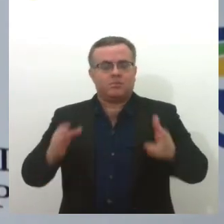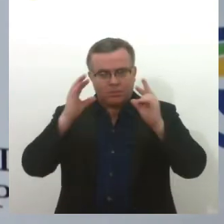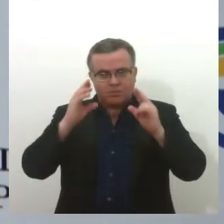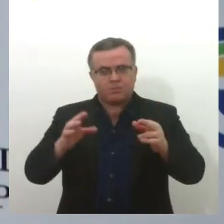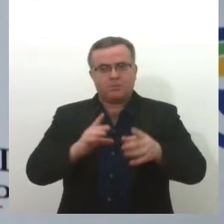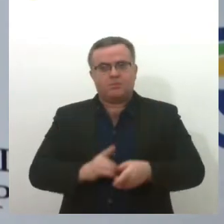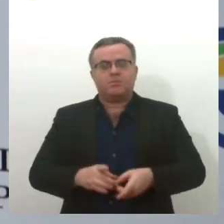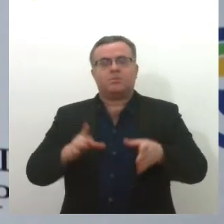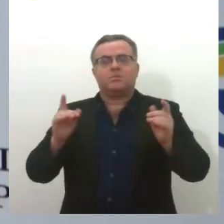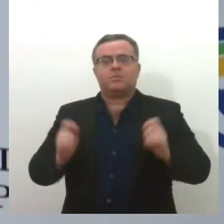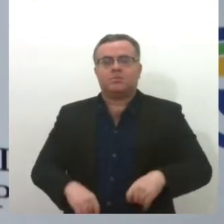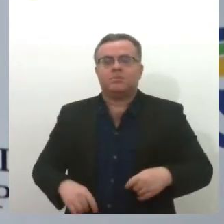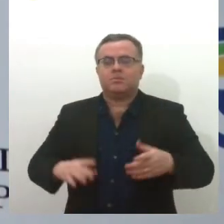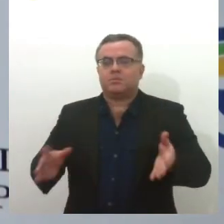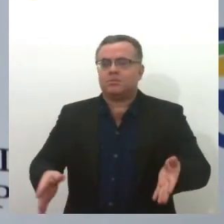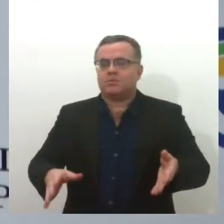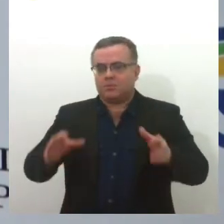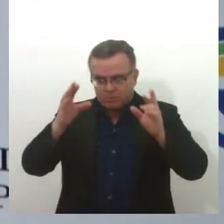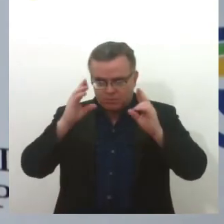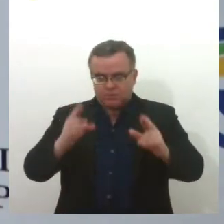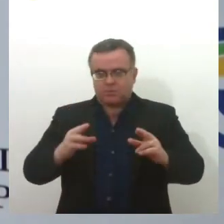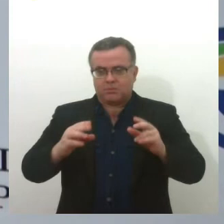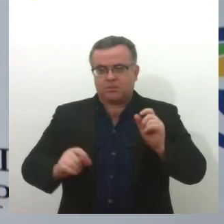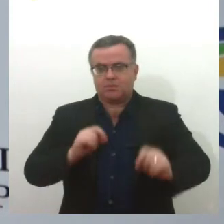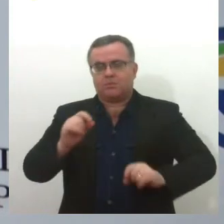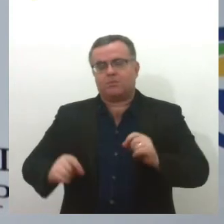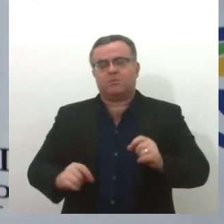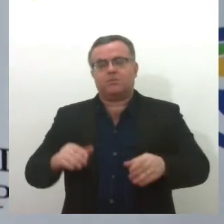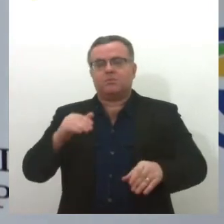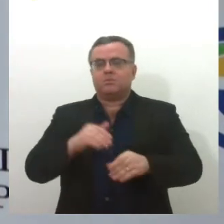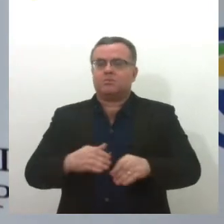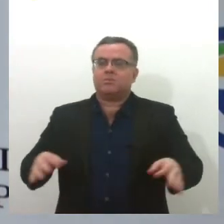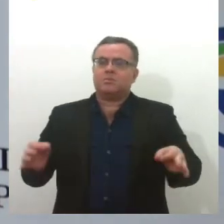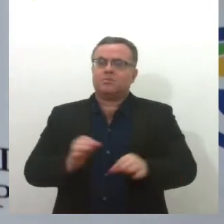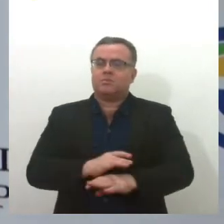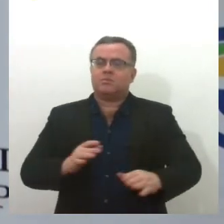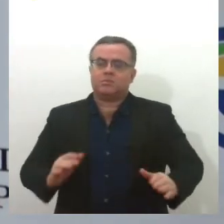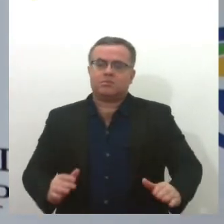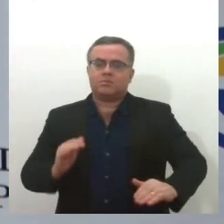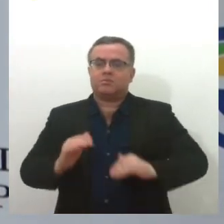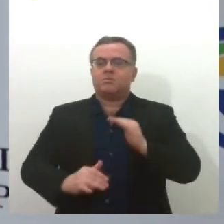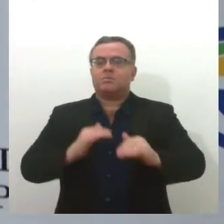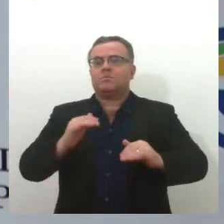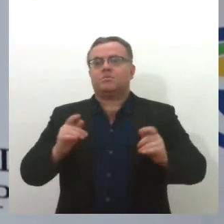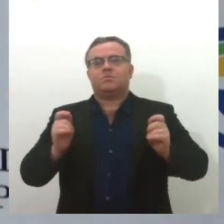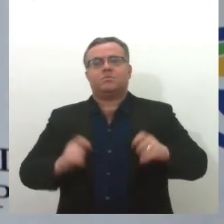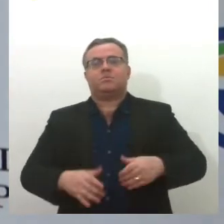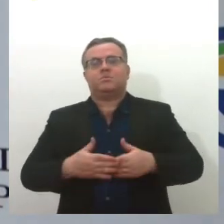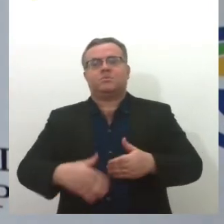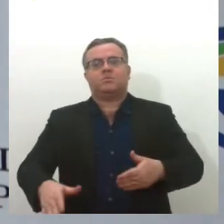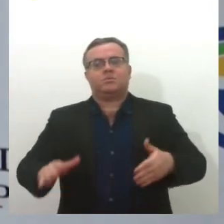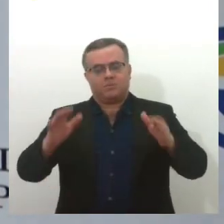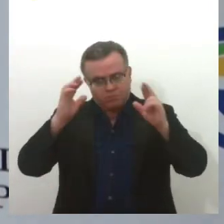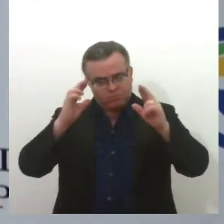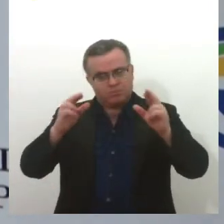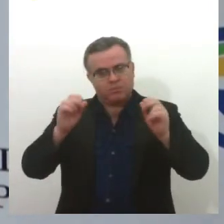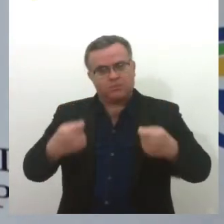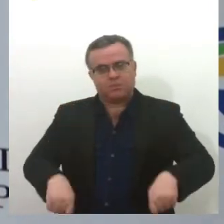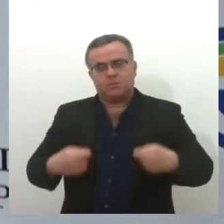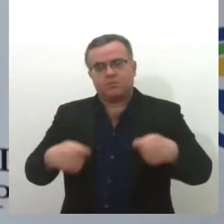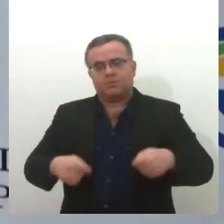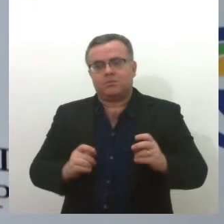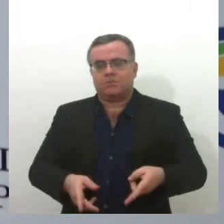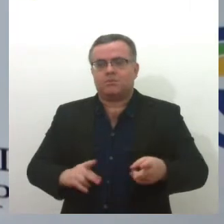democracia, o respeito ao processo eleitoral como sendo um processo que precisa ser validado e respeitado. Portanto,